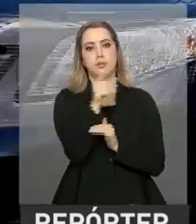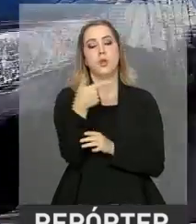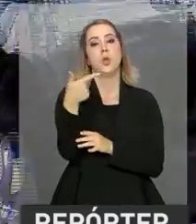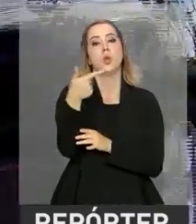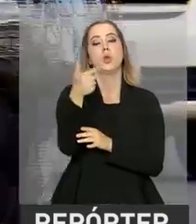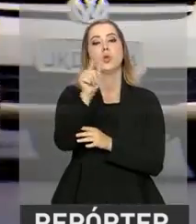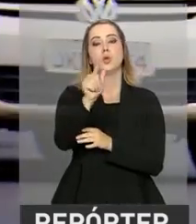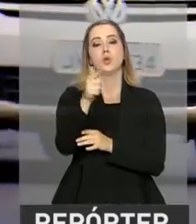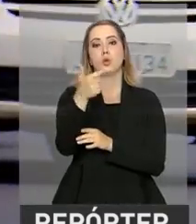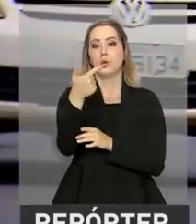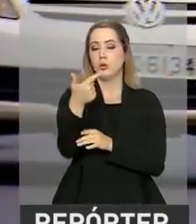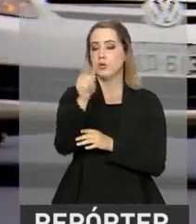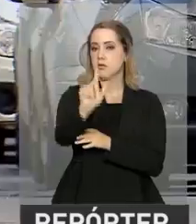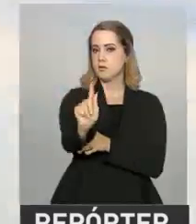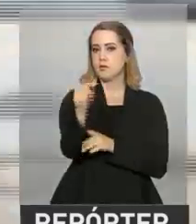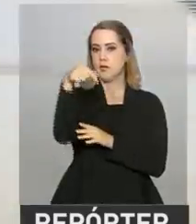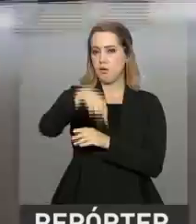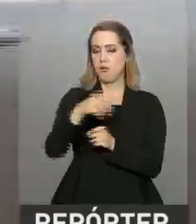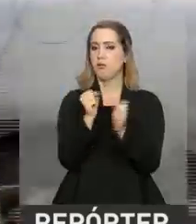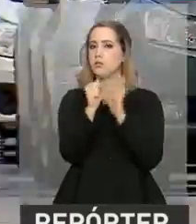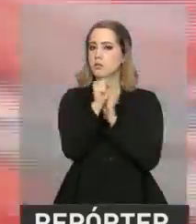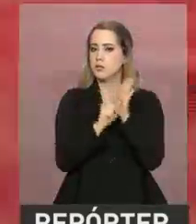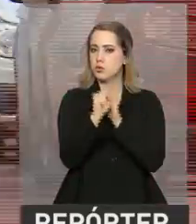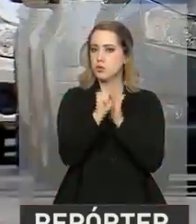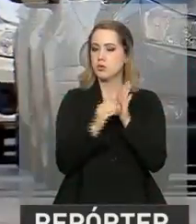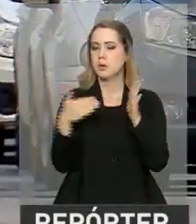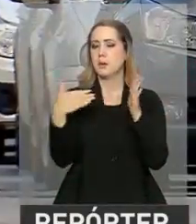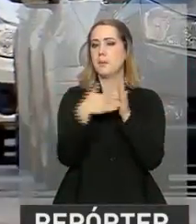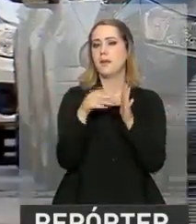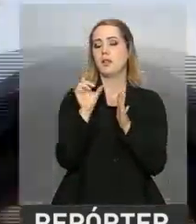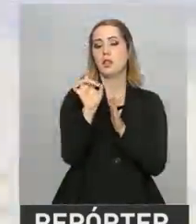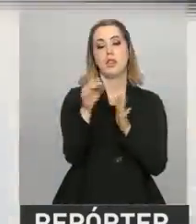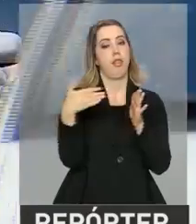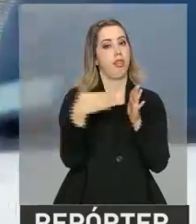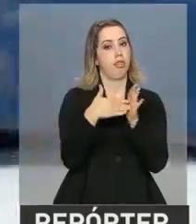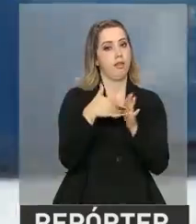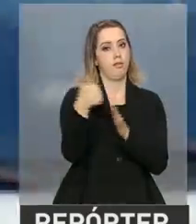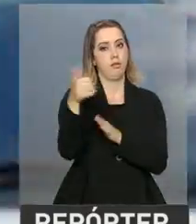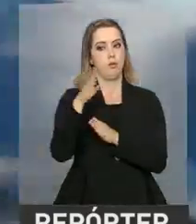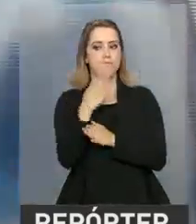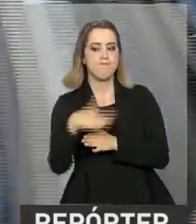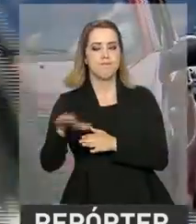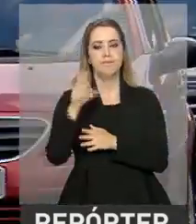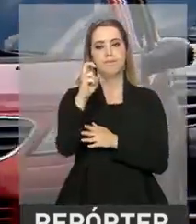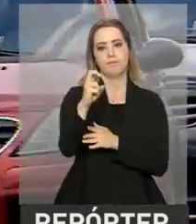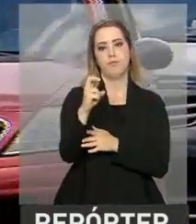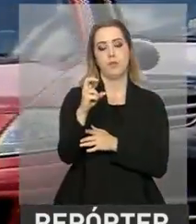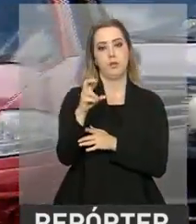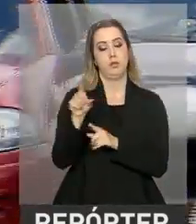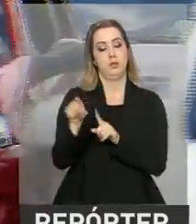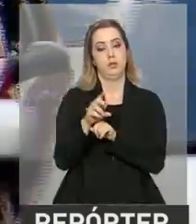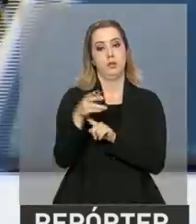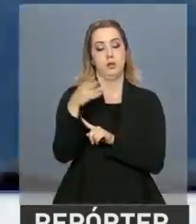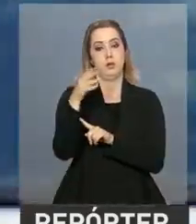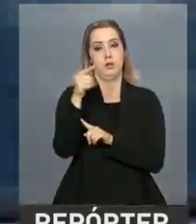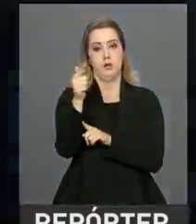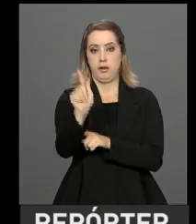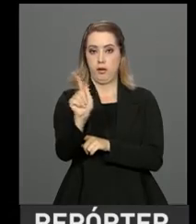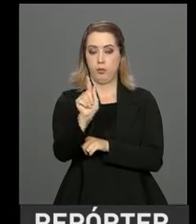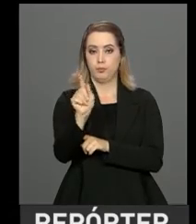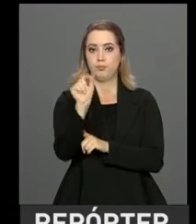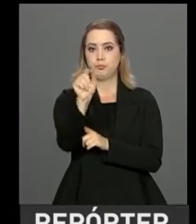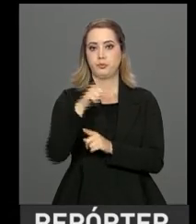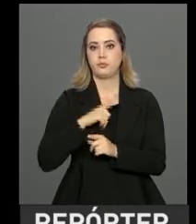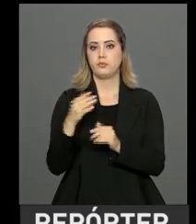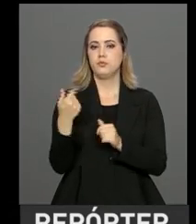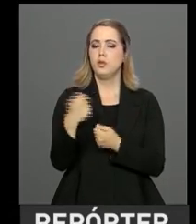que esta elevação seja no máximo de 1,5 grau. Para entrar em vigor a partir de 2020, é necessário que pelo menos